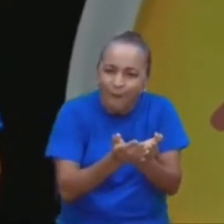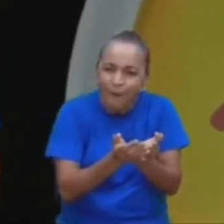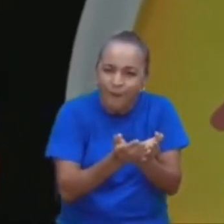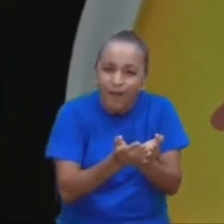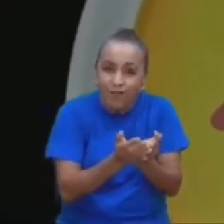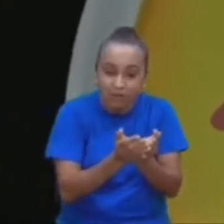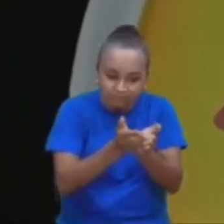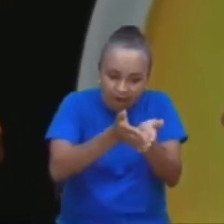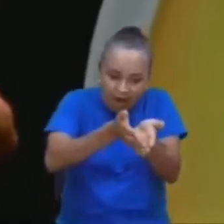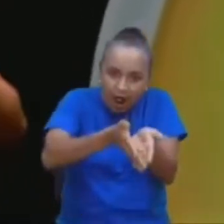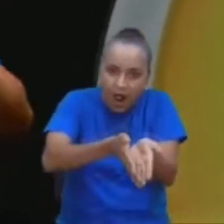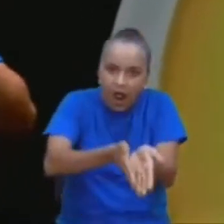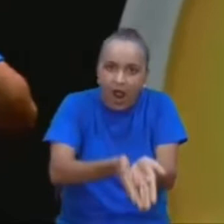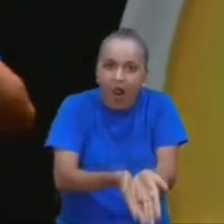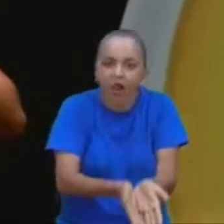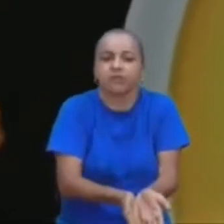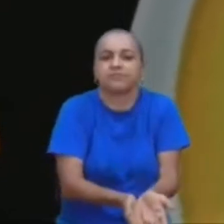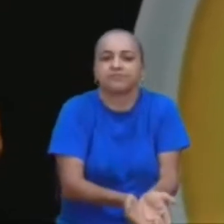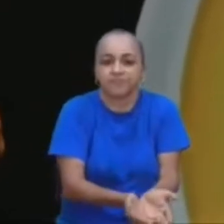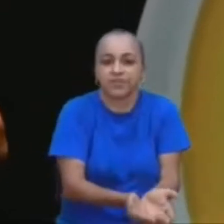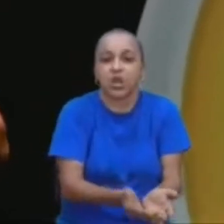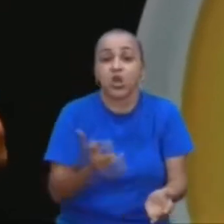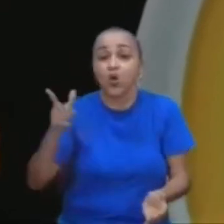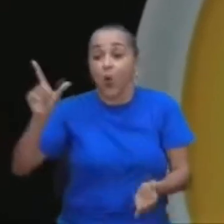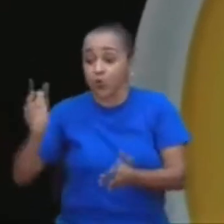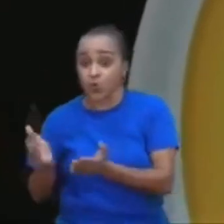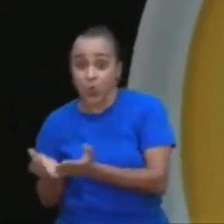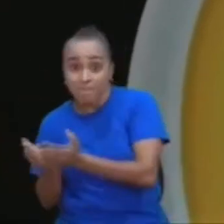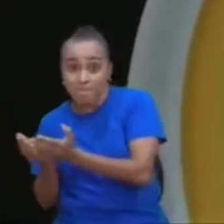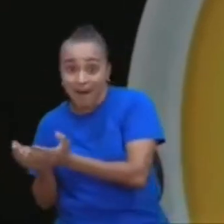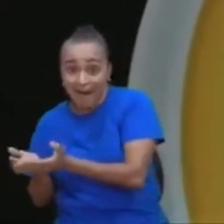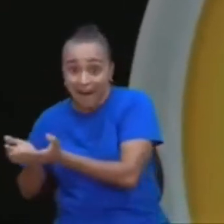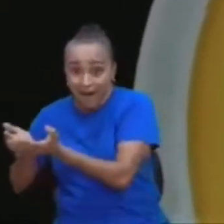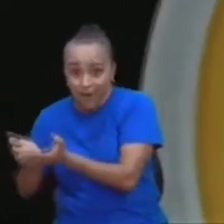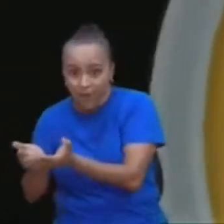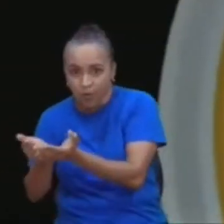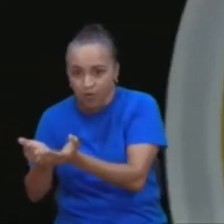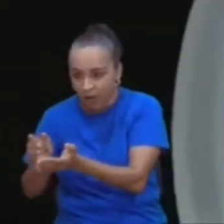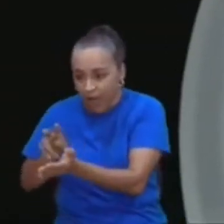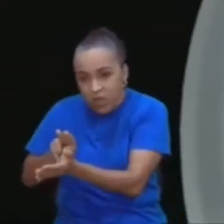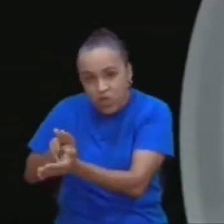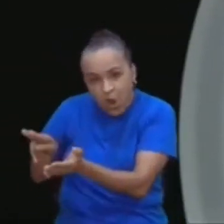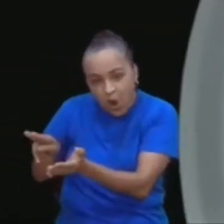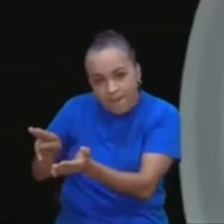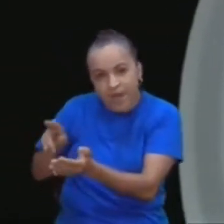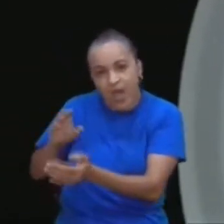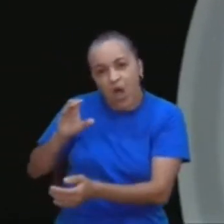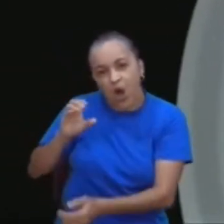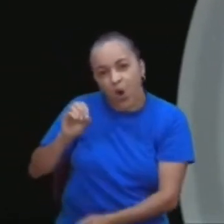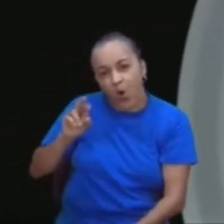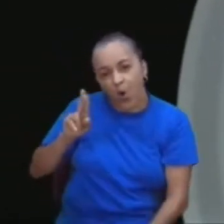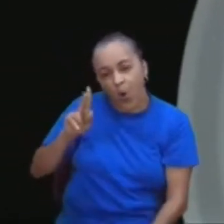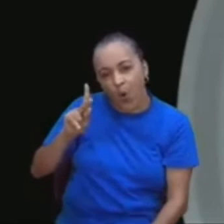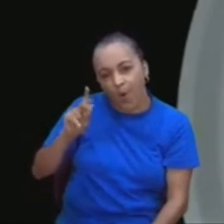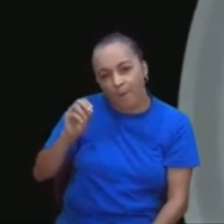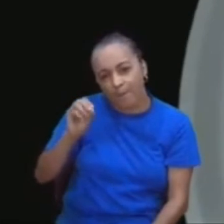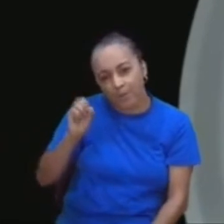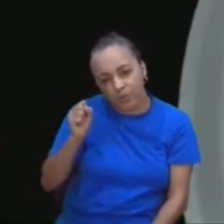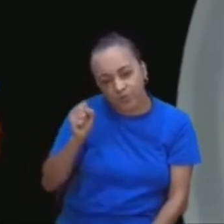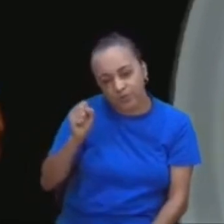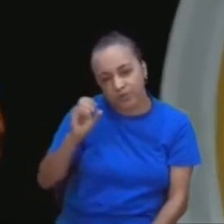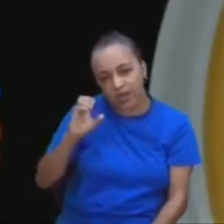naufraga, e um outro barco, que é o salva-vidas, chama-se, Corpus Christi, olha o nome do barco,